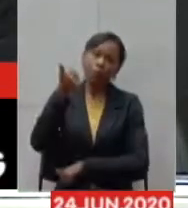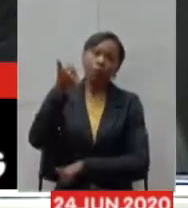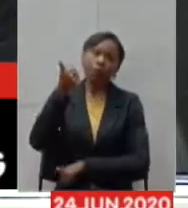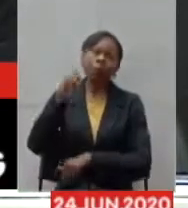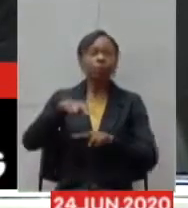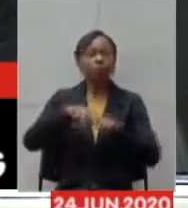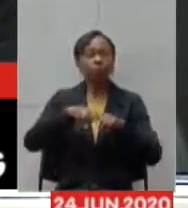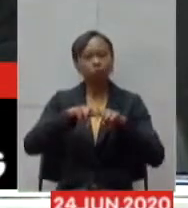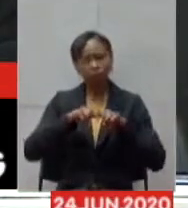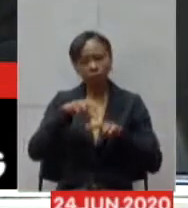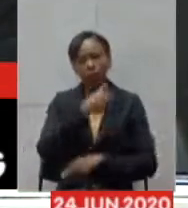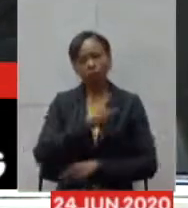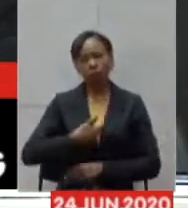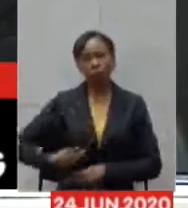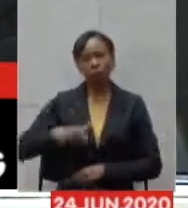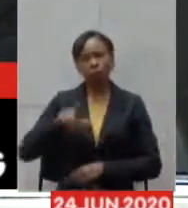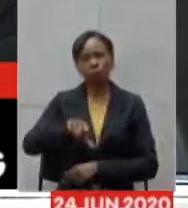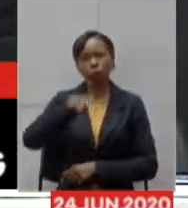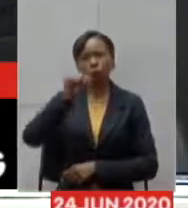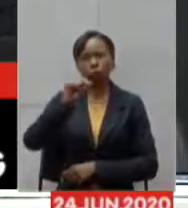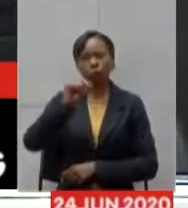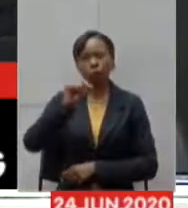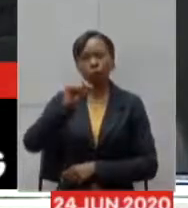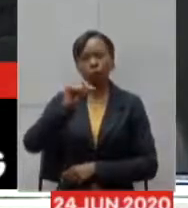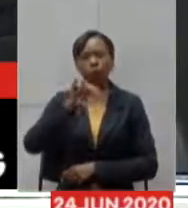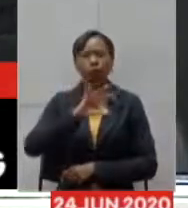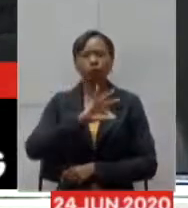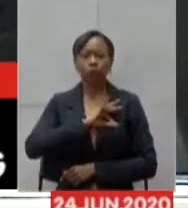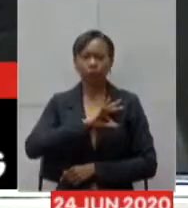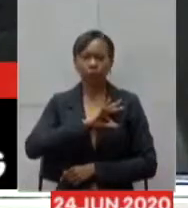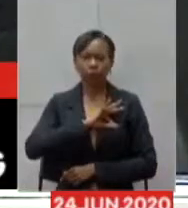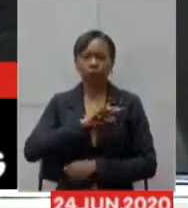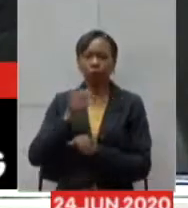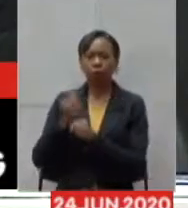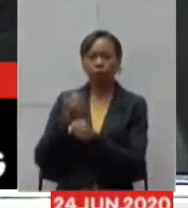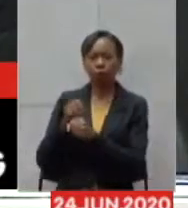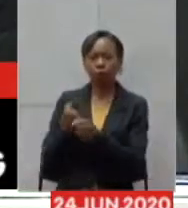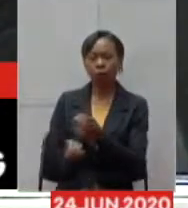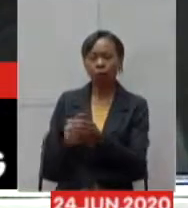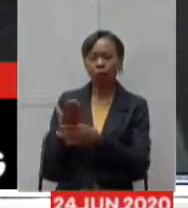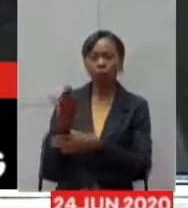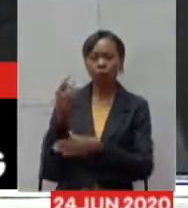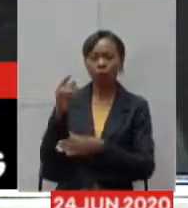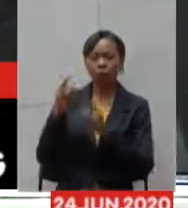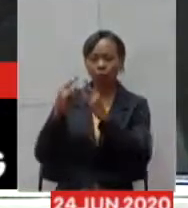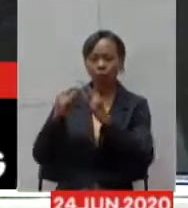escolheu a Polícia Militar para montar o Hospital de Campanha